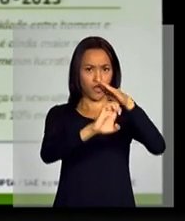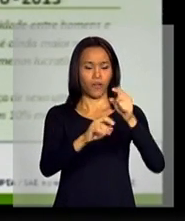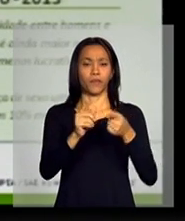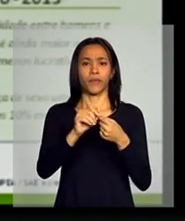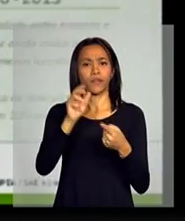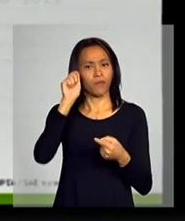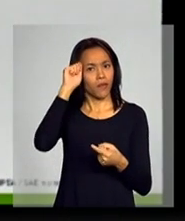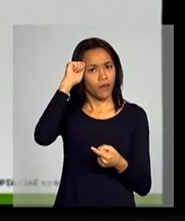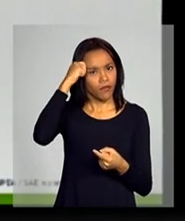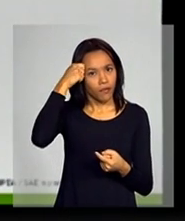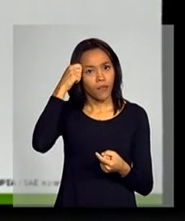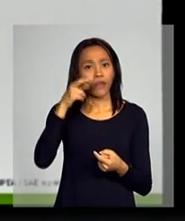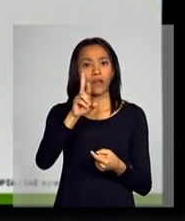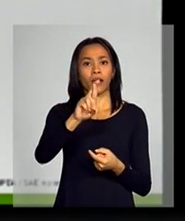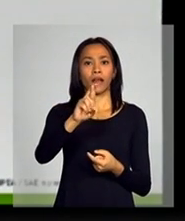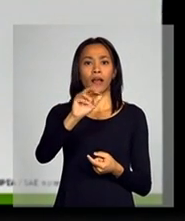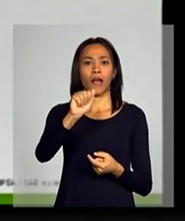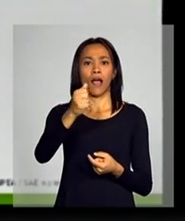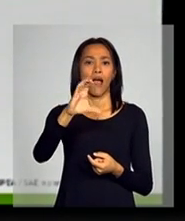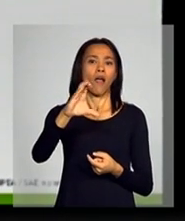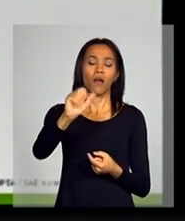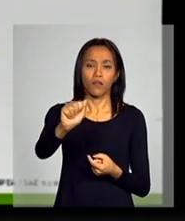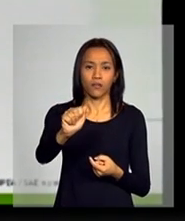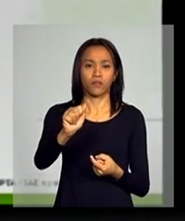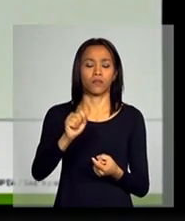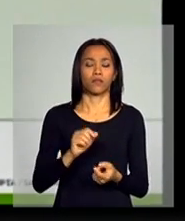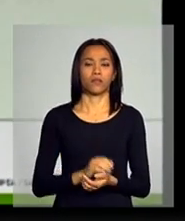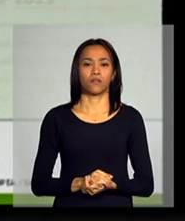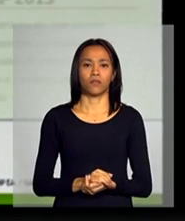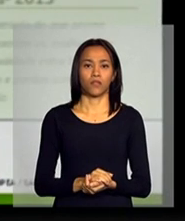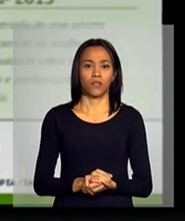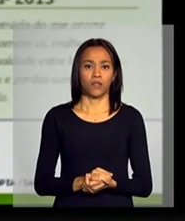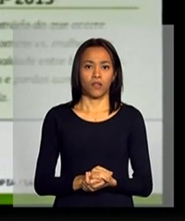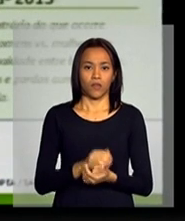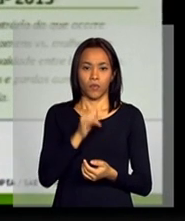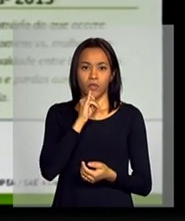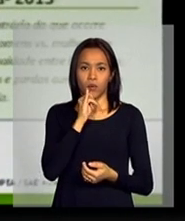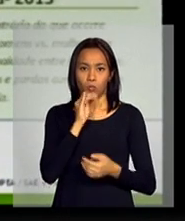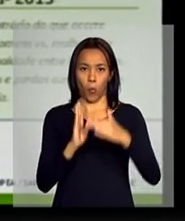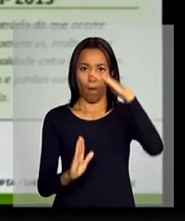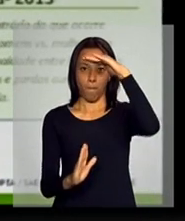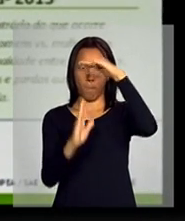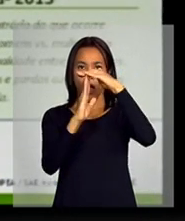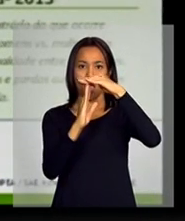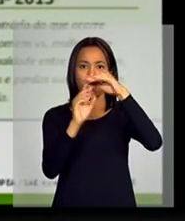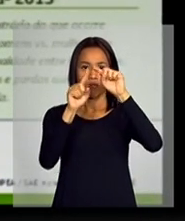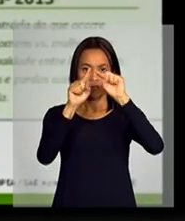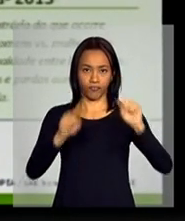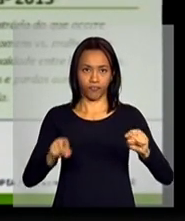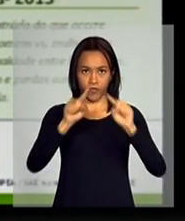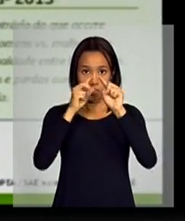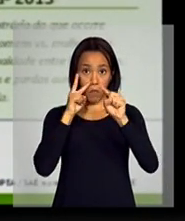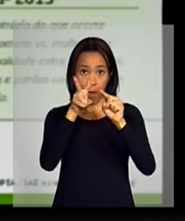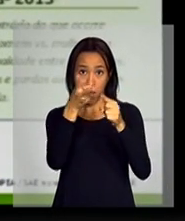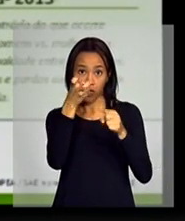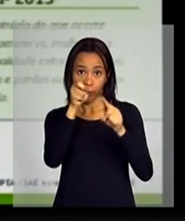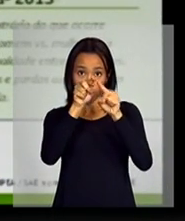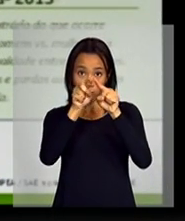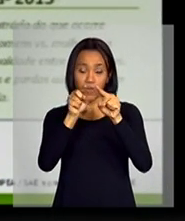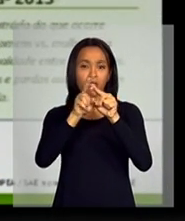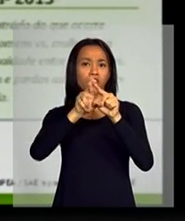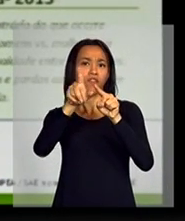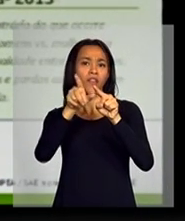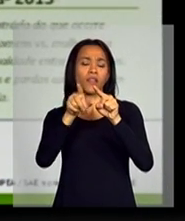é diferente. Em raça, no topo da pirâmide, diferencial é maior. Em